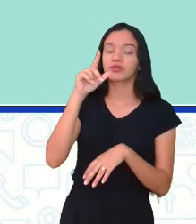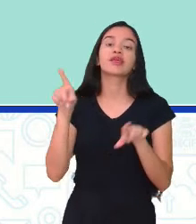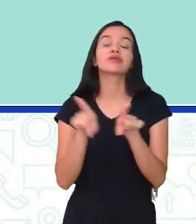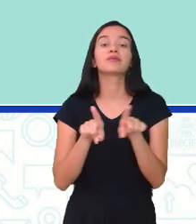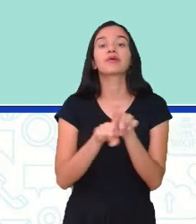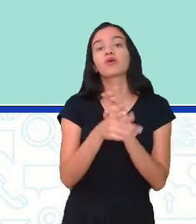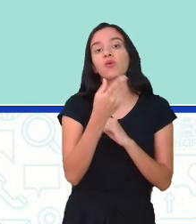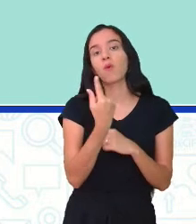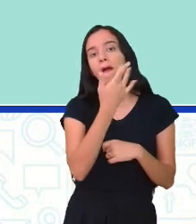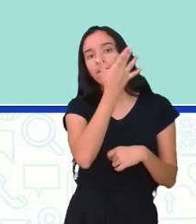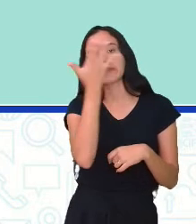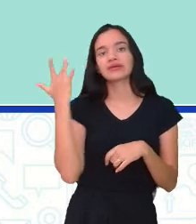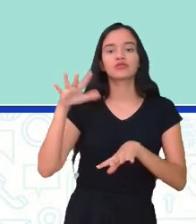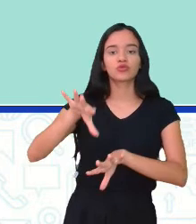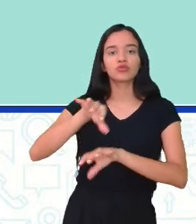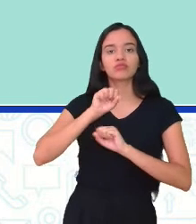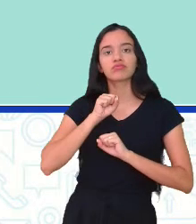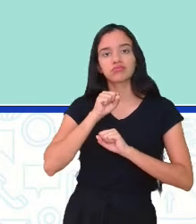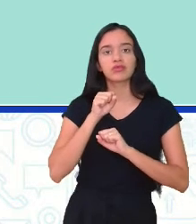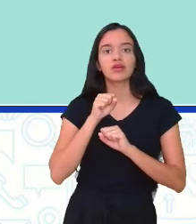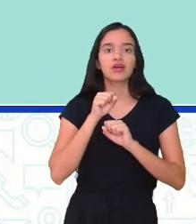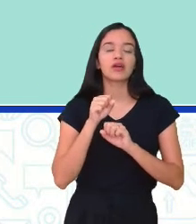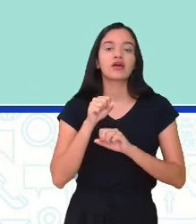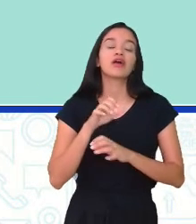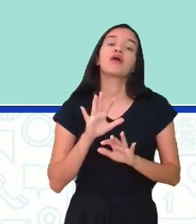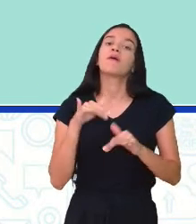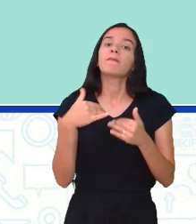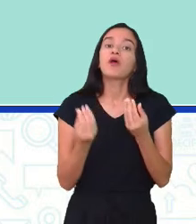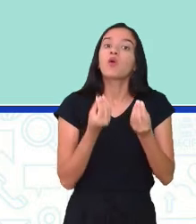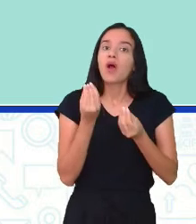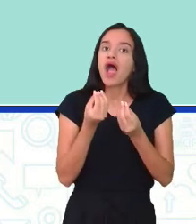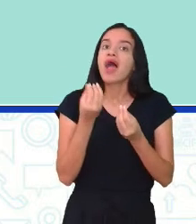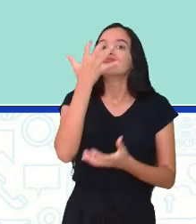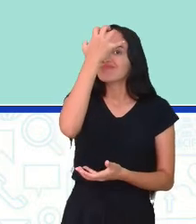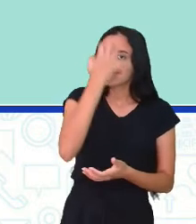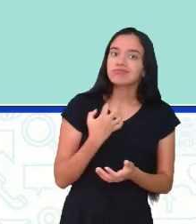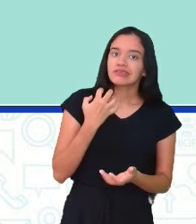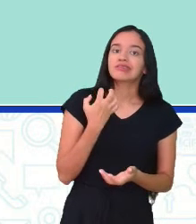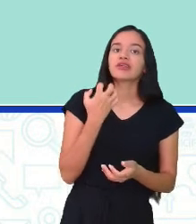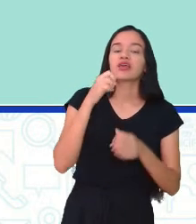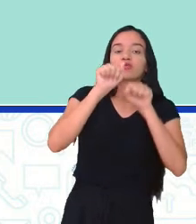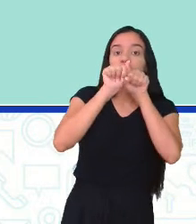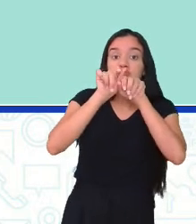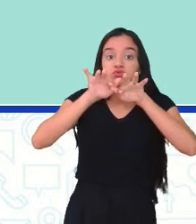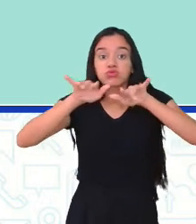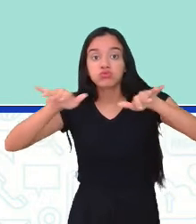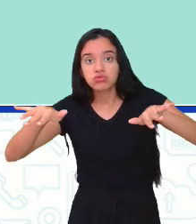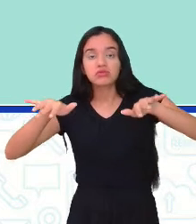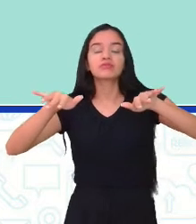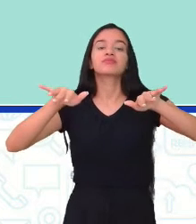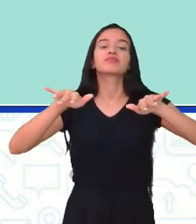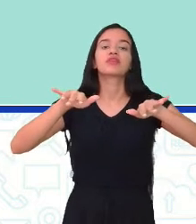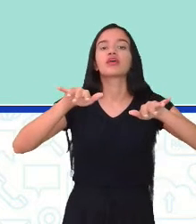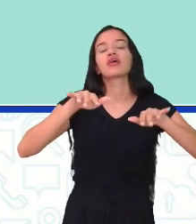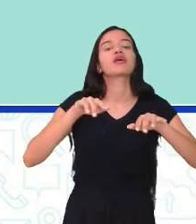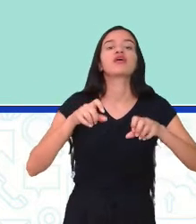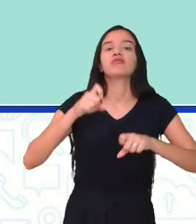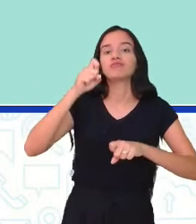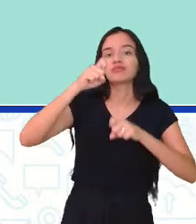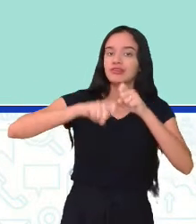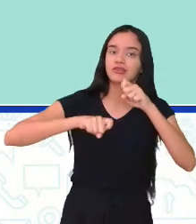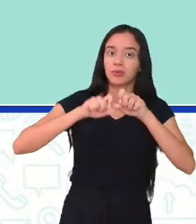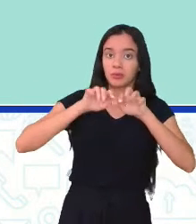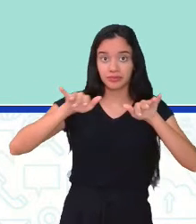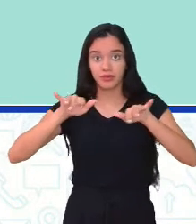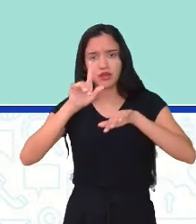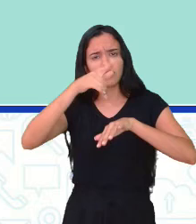uma pessoa que esteja infectada. Vejam aí como é sério a forma de transmissão dessas infecções sexualmente transmissíveis.